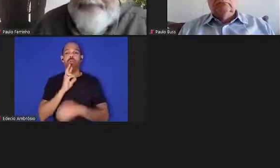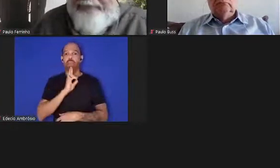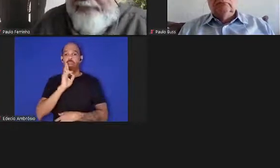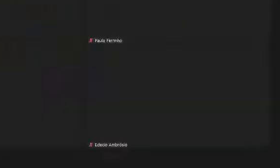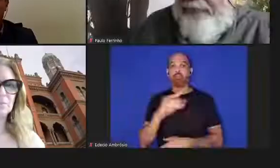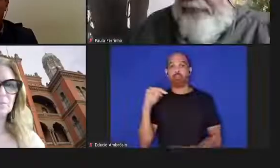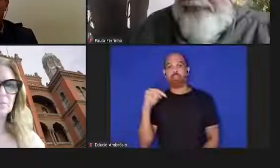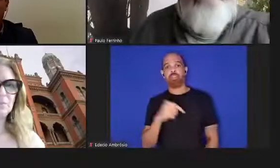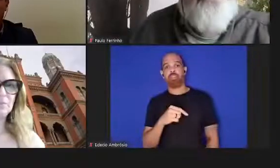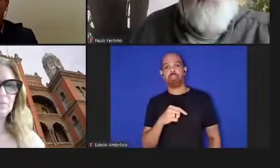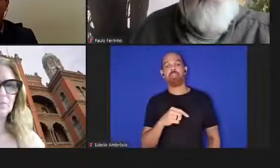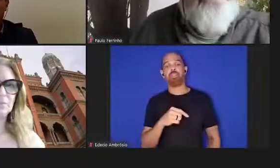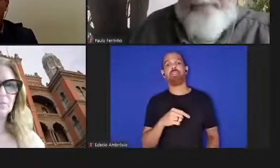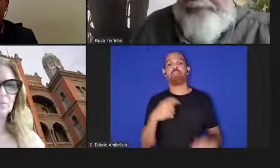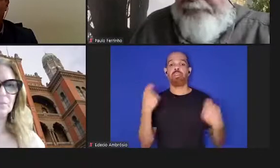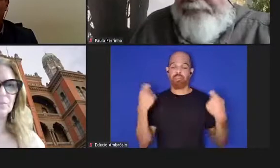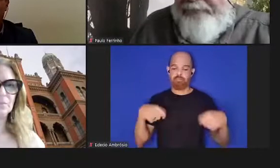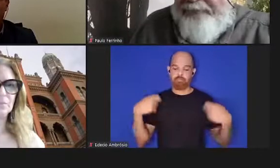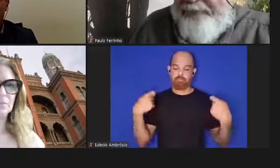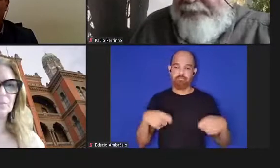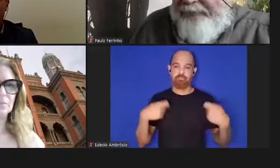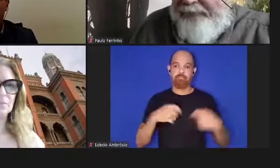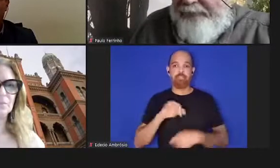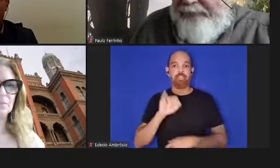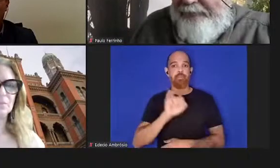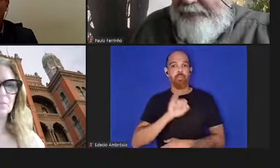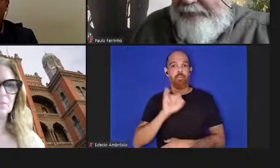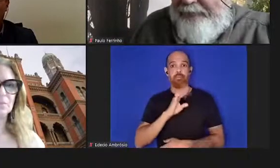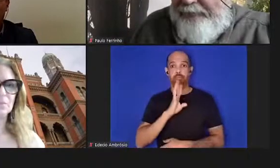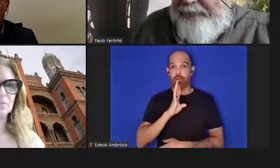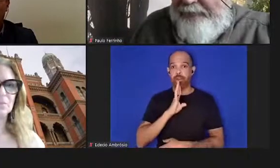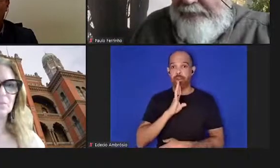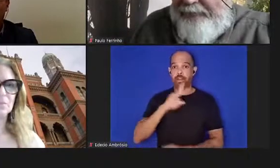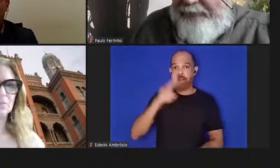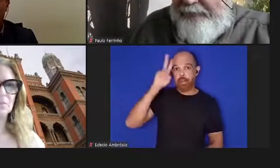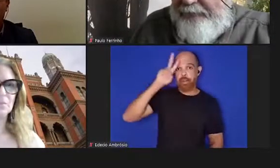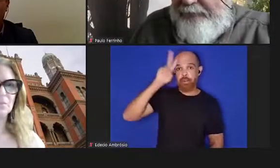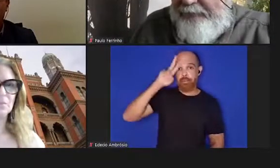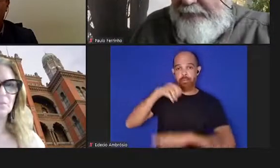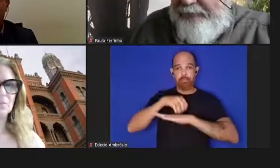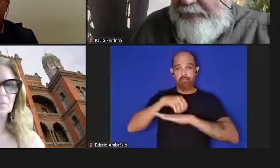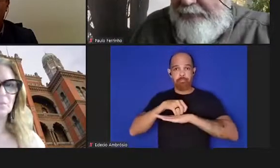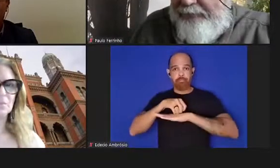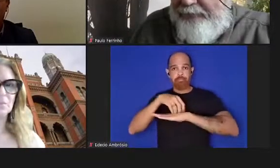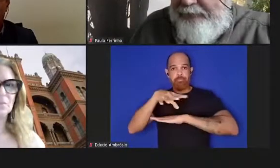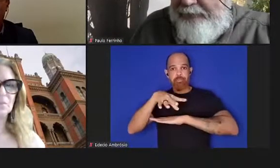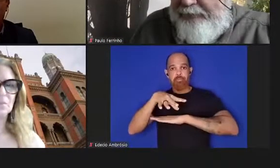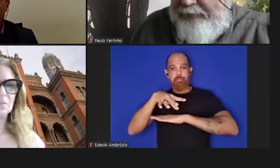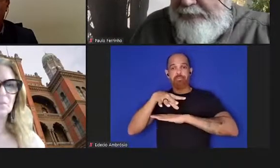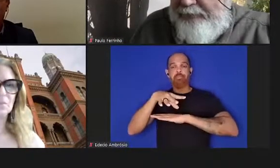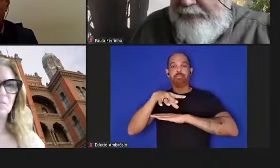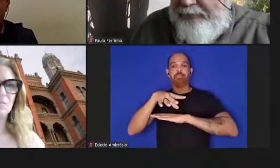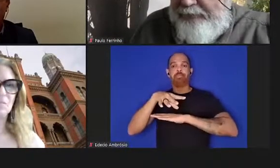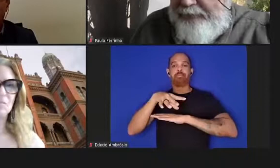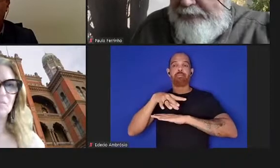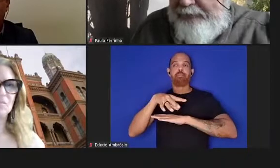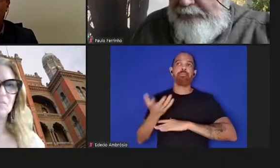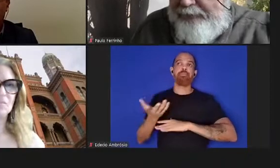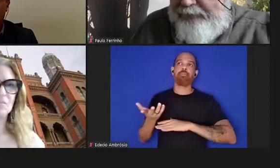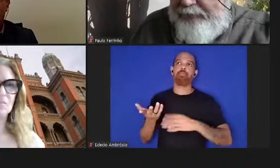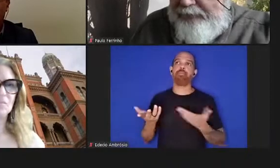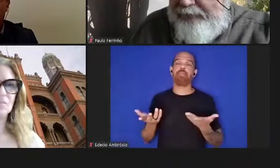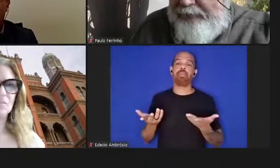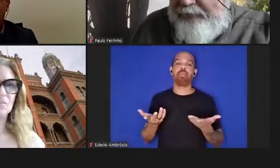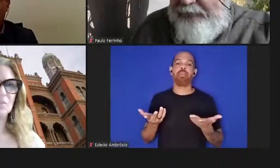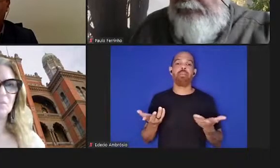torna-se extremamente importante também lembrar aqui e trazer aqui